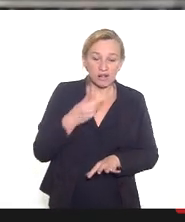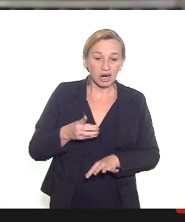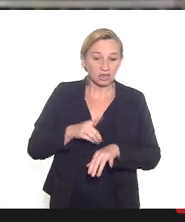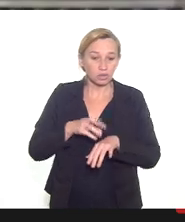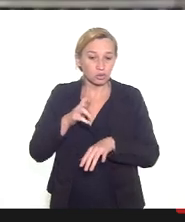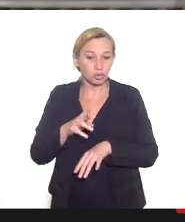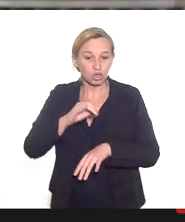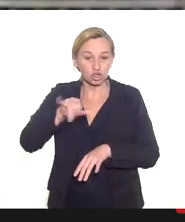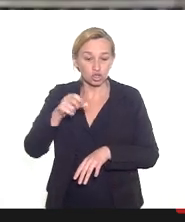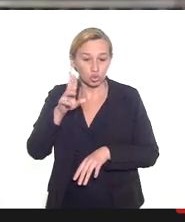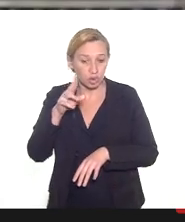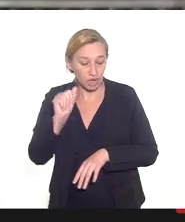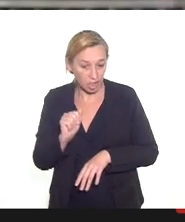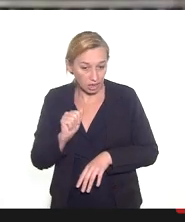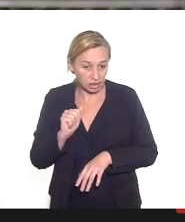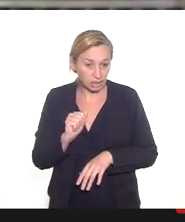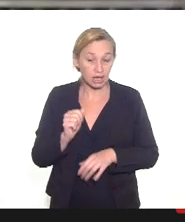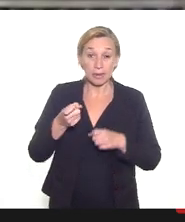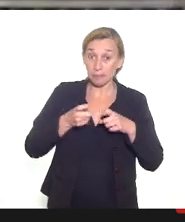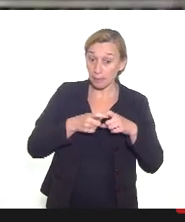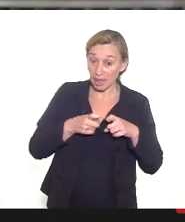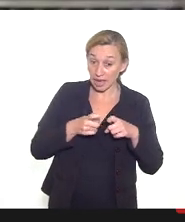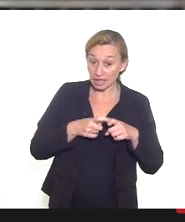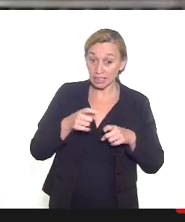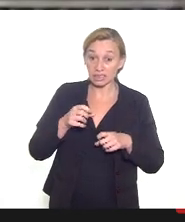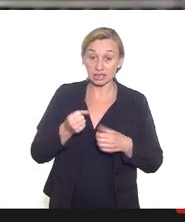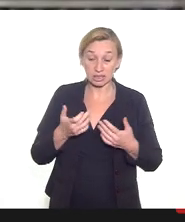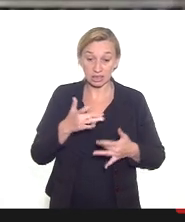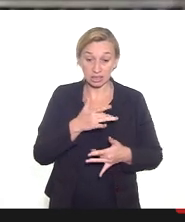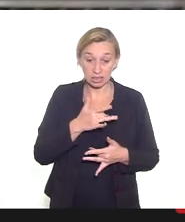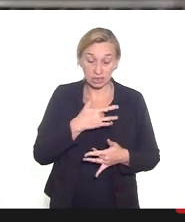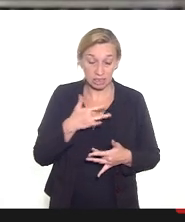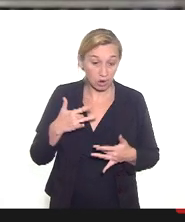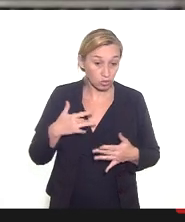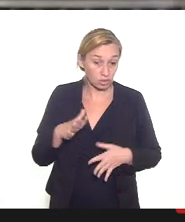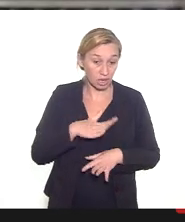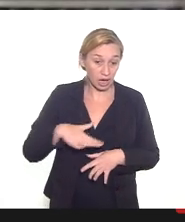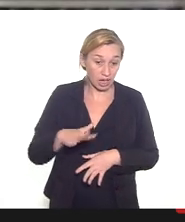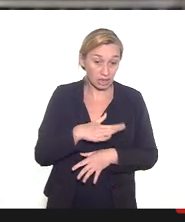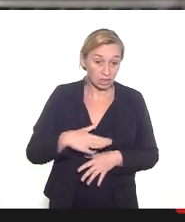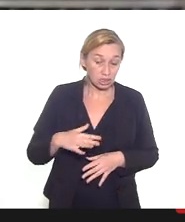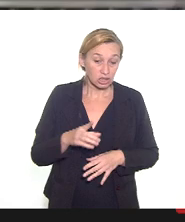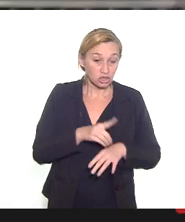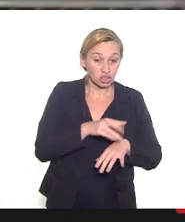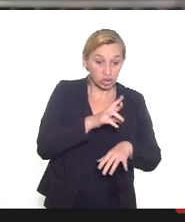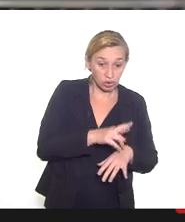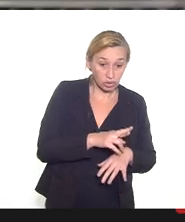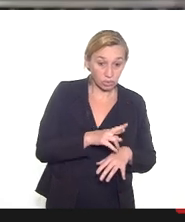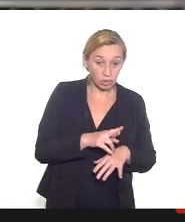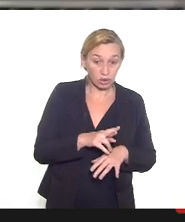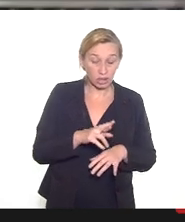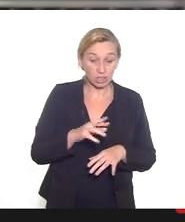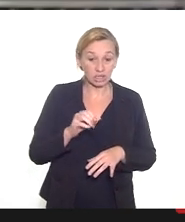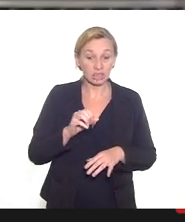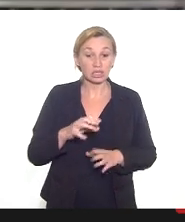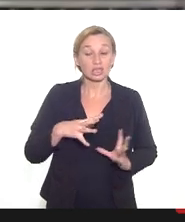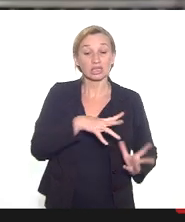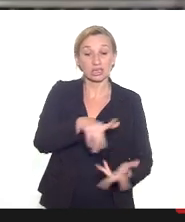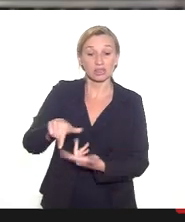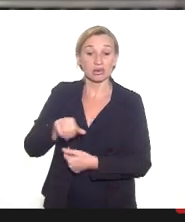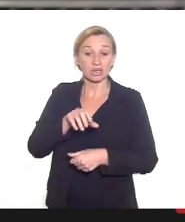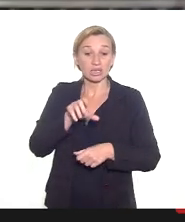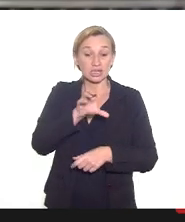Jurema Werneck, diretora executiva, médica, sanitarista e diretora executiva da Amnistia Internacional, a CPI da Covid,